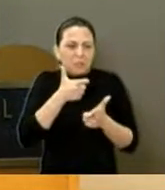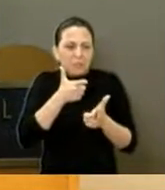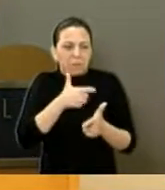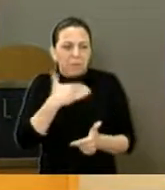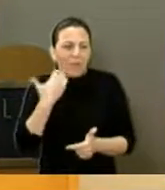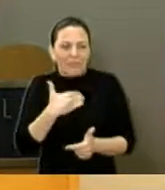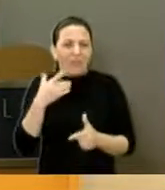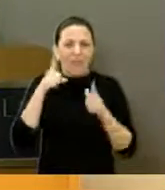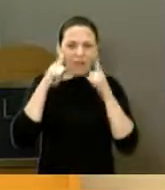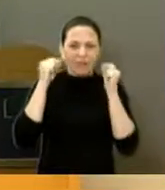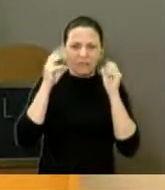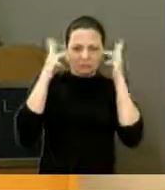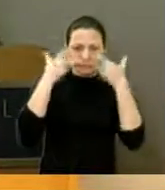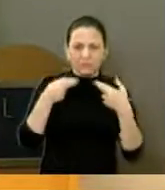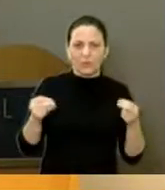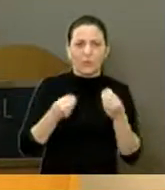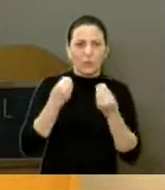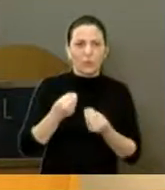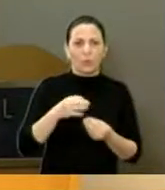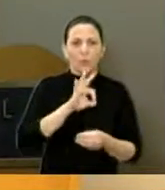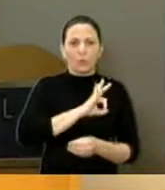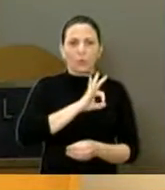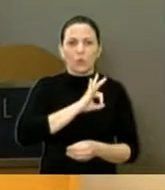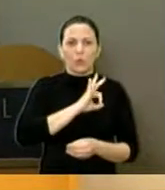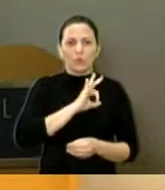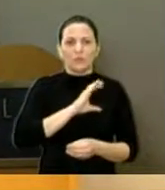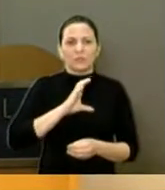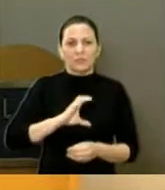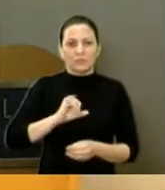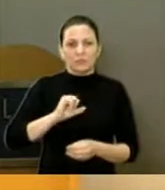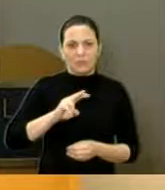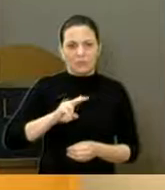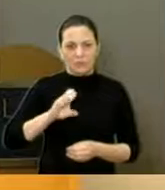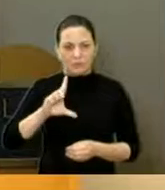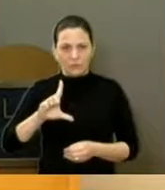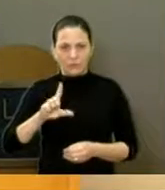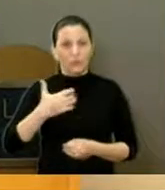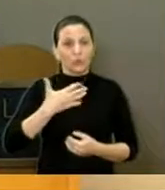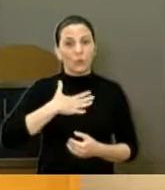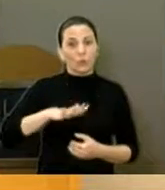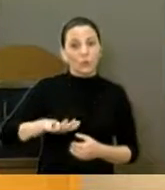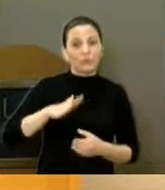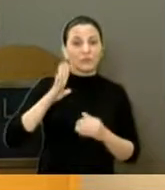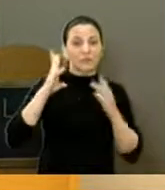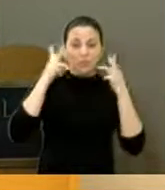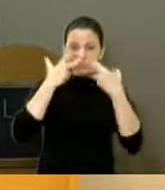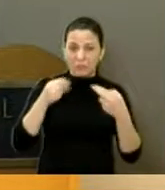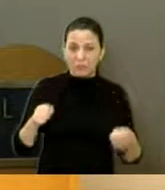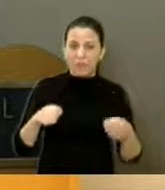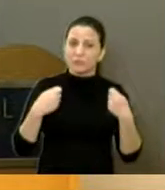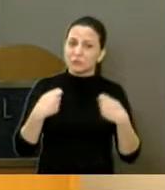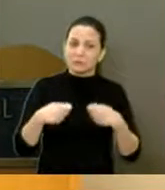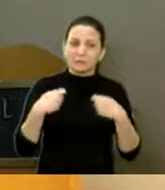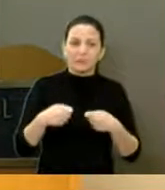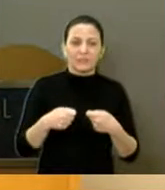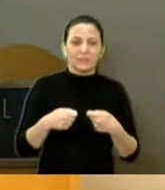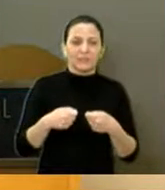polícia militar, a polícia civil, para que a gente possa pegar o responsável. Você não gosta de animal, né? Não precisa ter nenhum